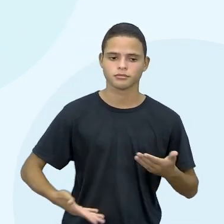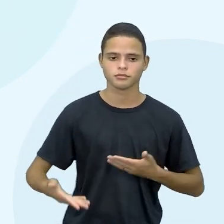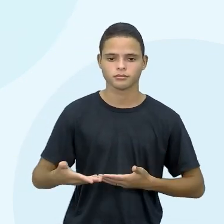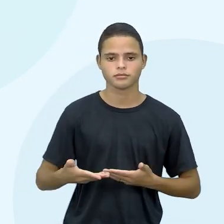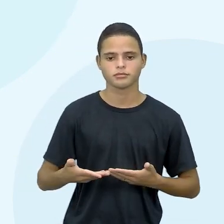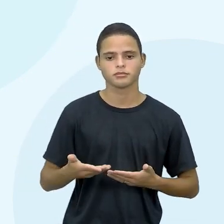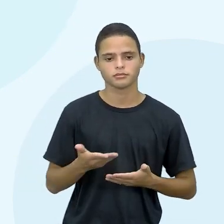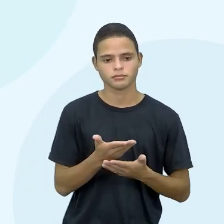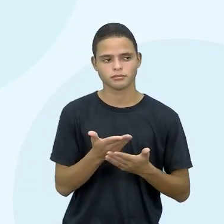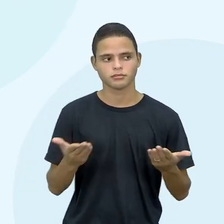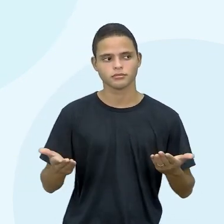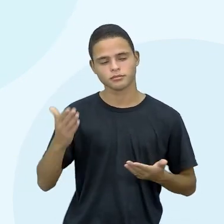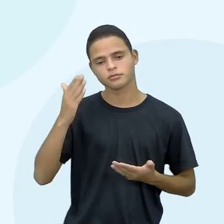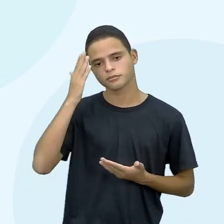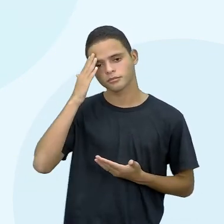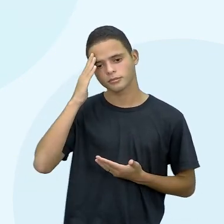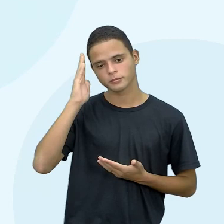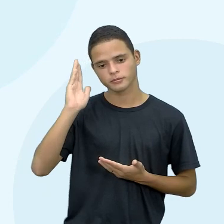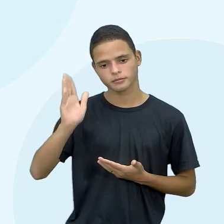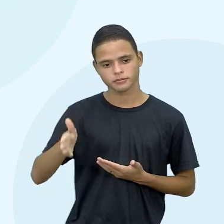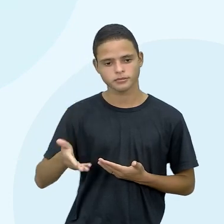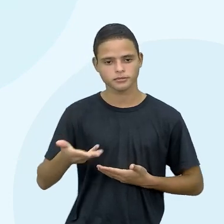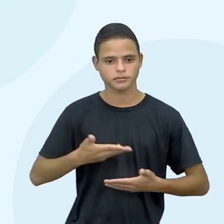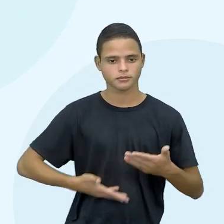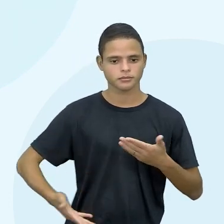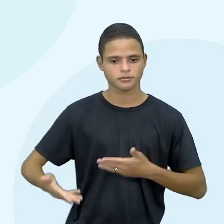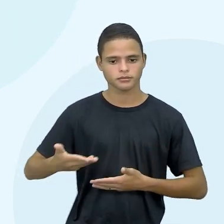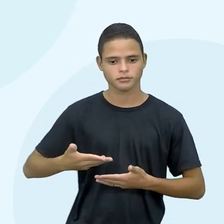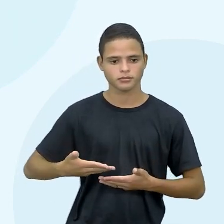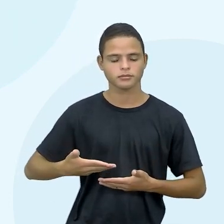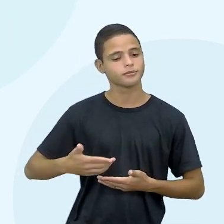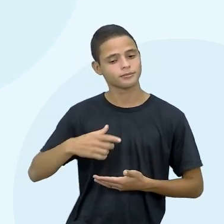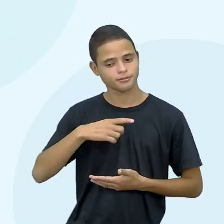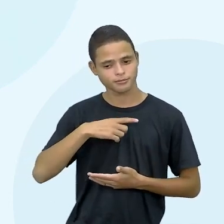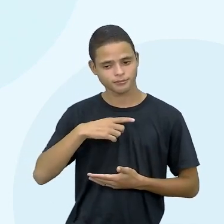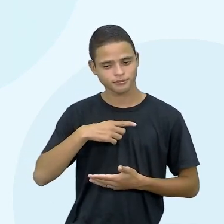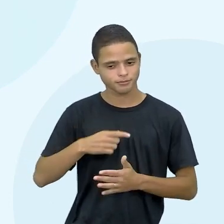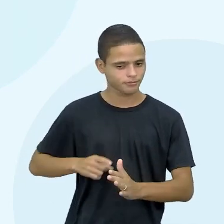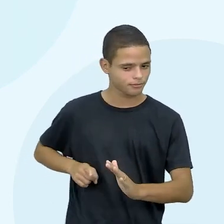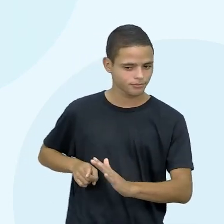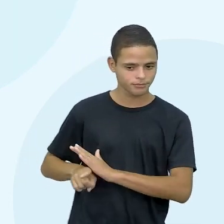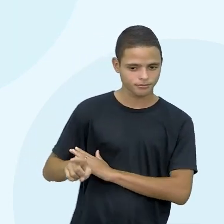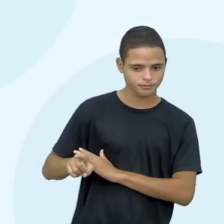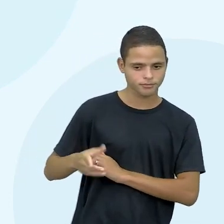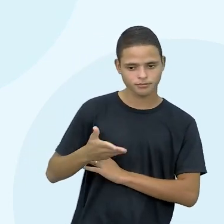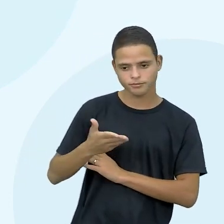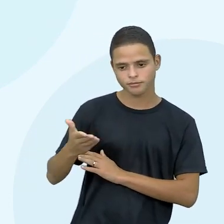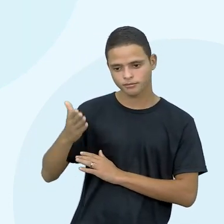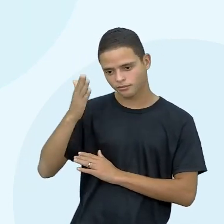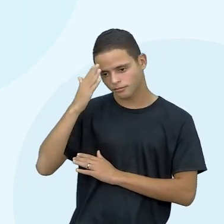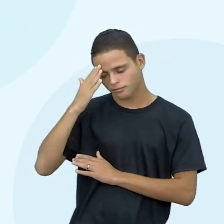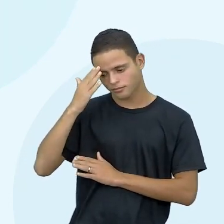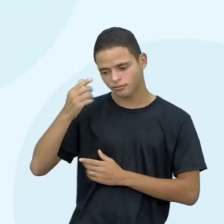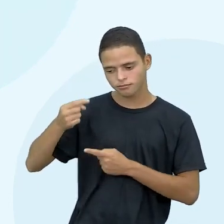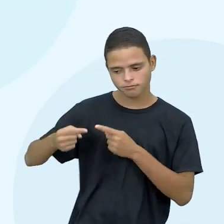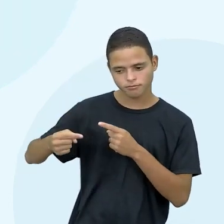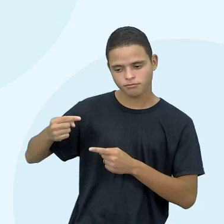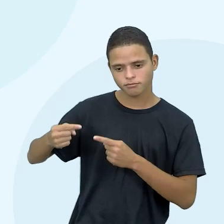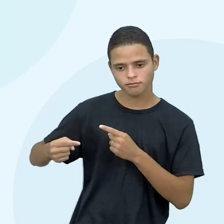então, aí, vocês já sabem, é, então, o momento onde a gente lança uma questão pra vocês, pra vocês debaterem,